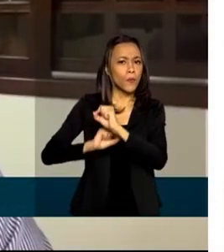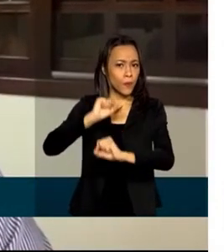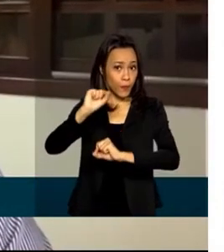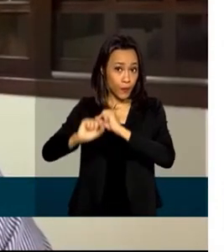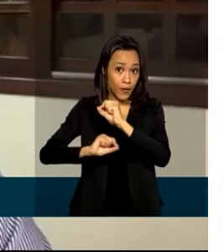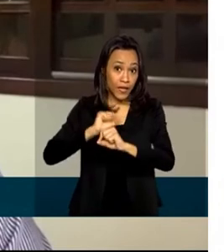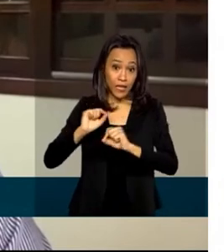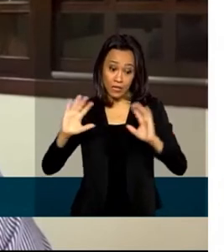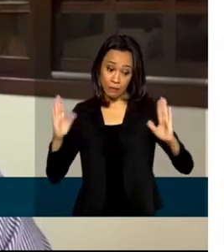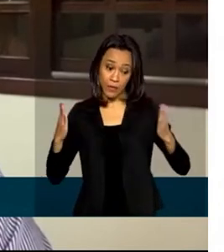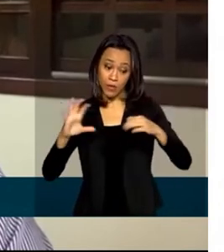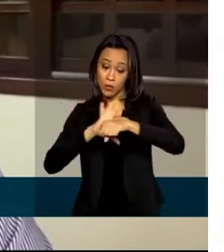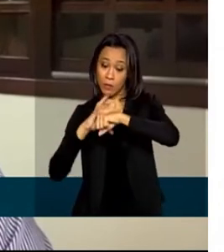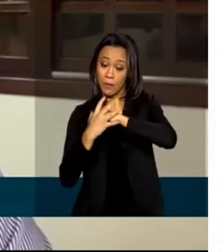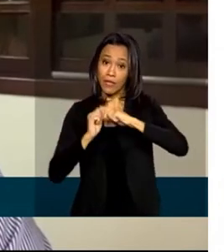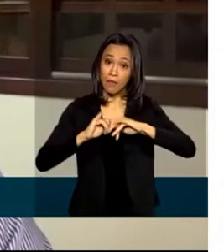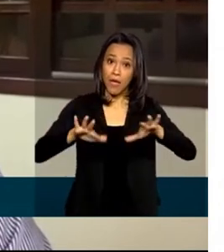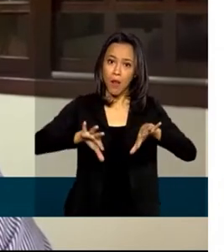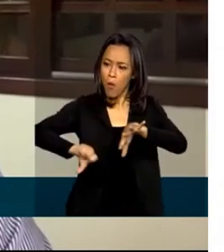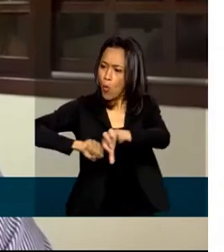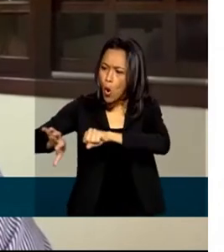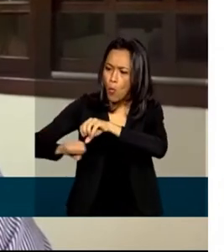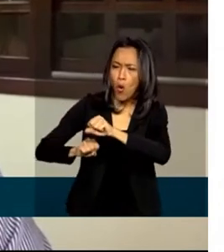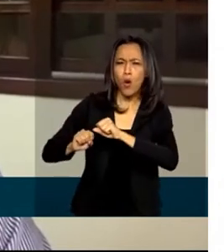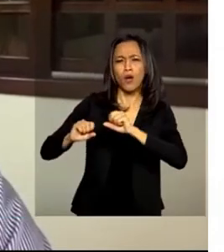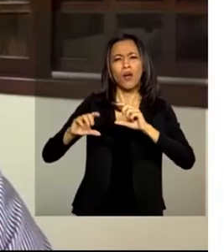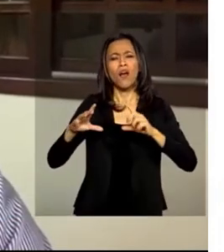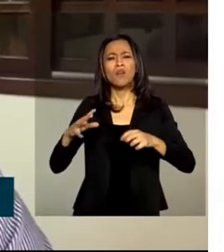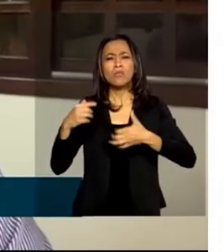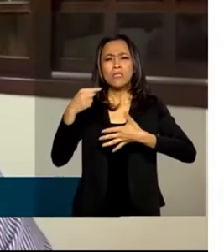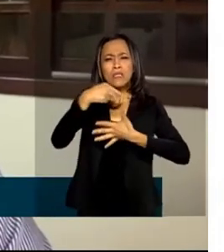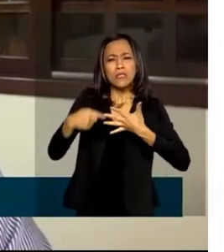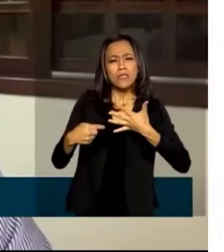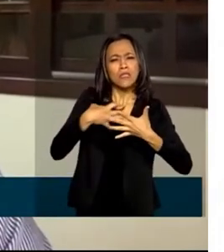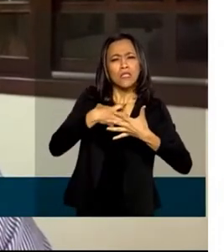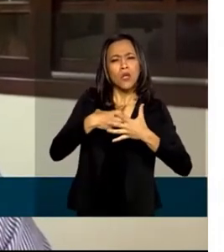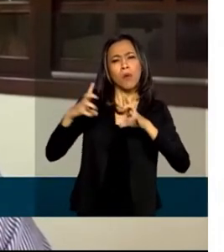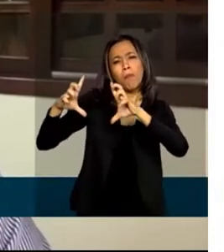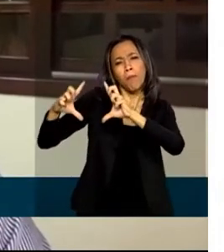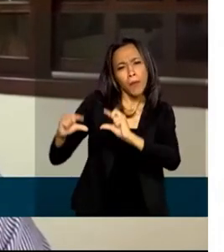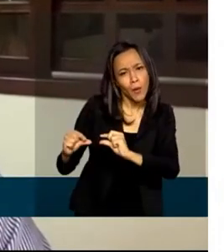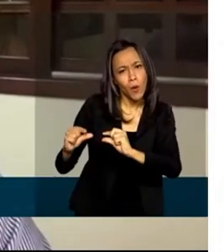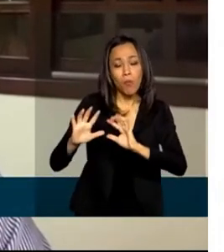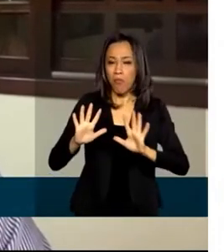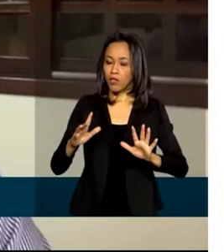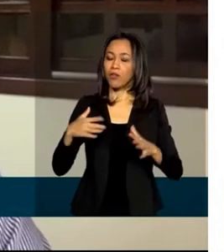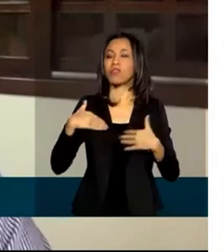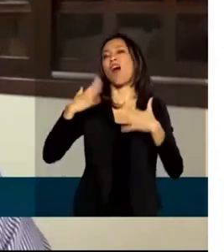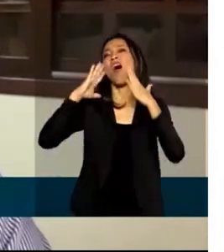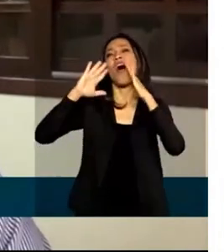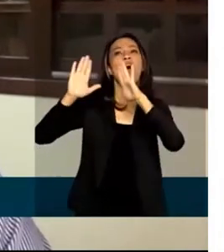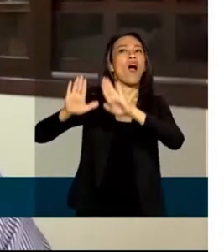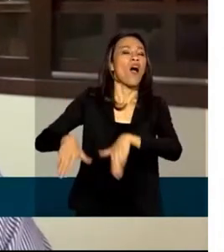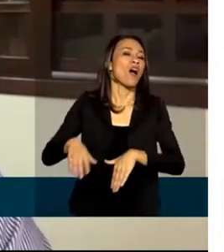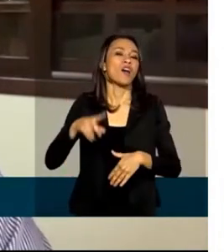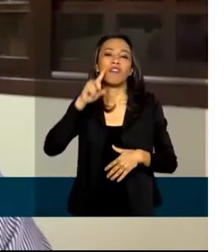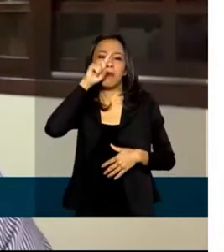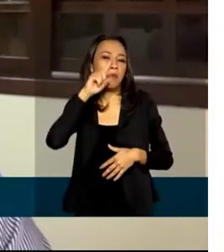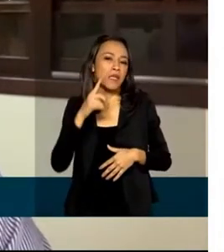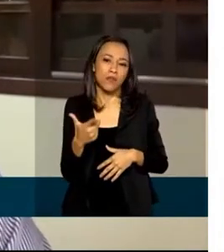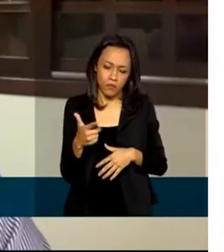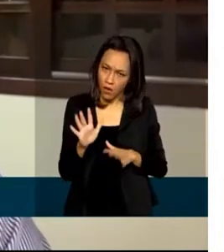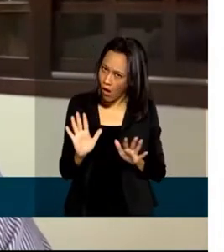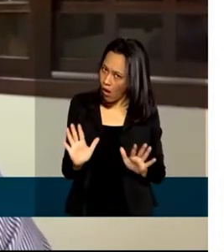pandemia, têm tido sintomas menores, mas não por isso podemos ficar tranquilos e achar que não vamos ter risco.